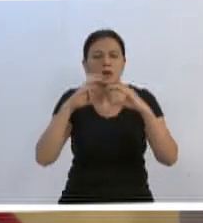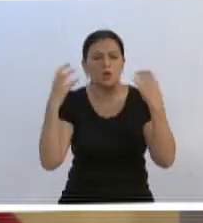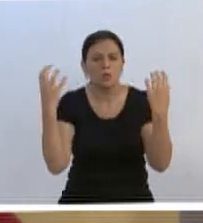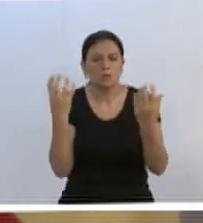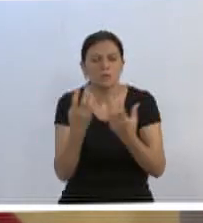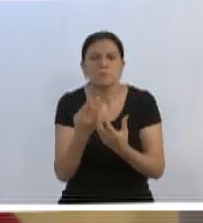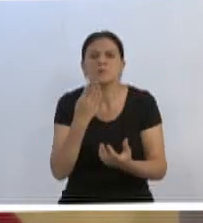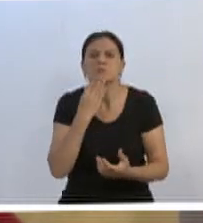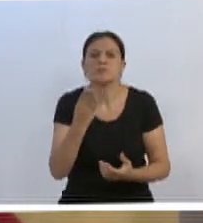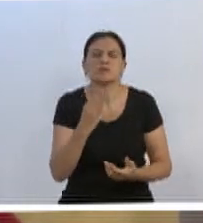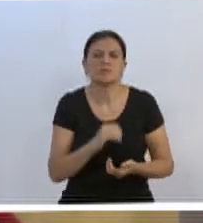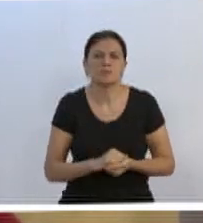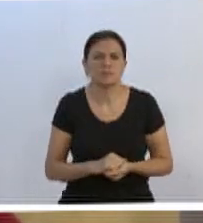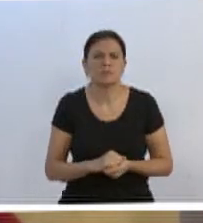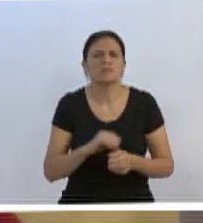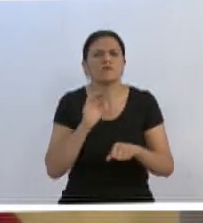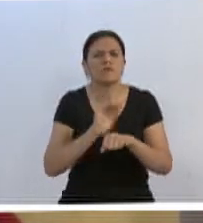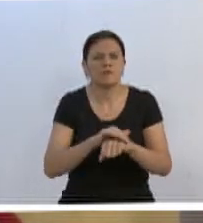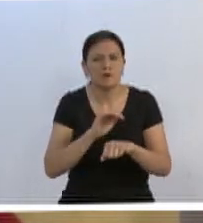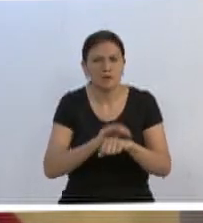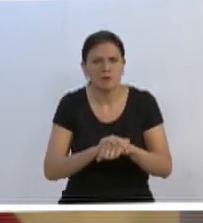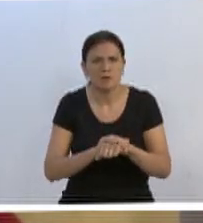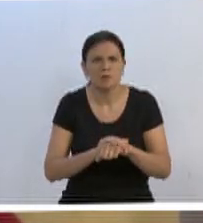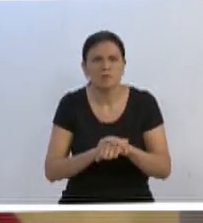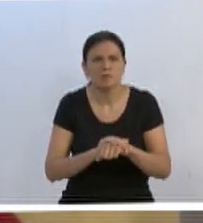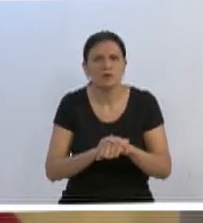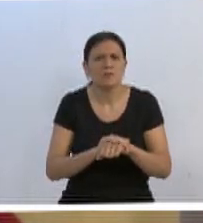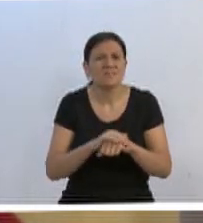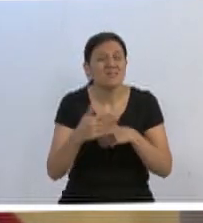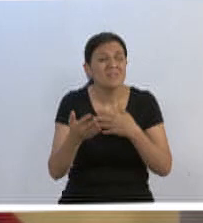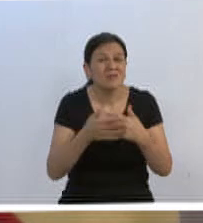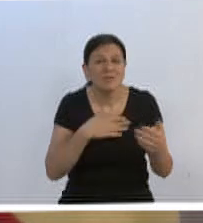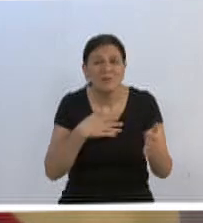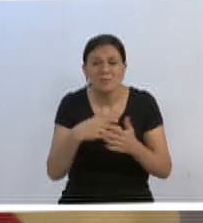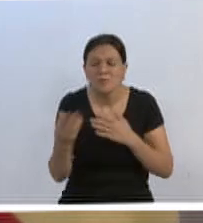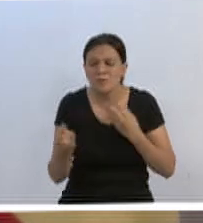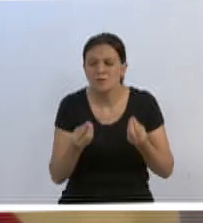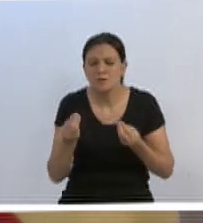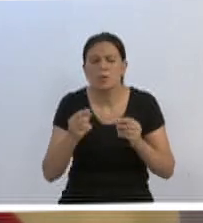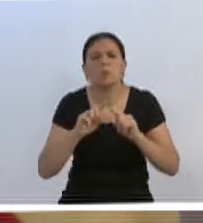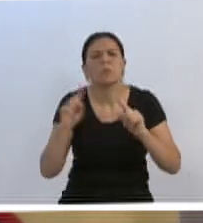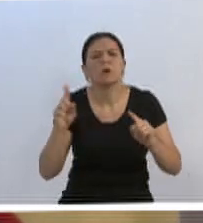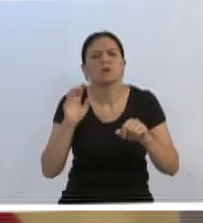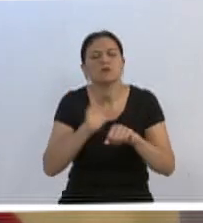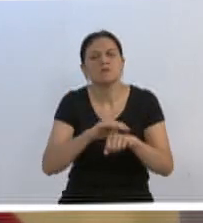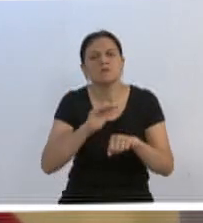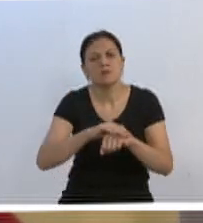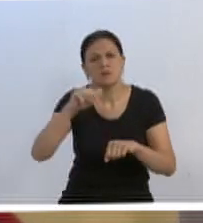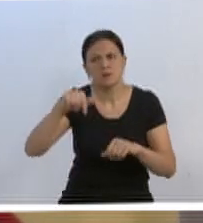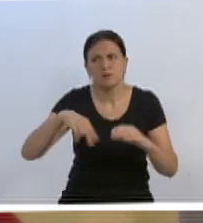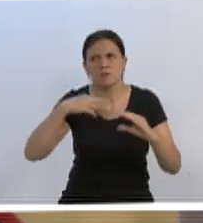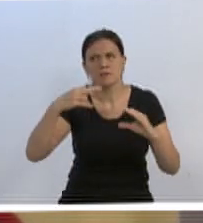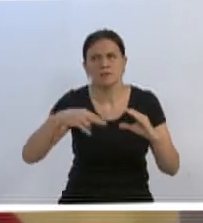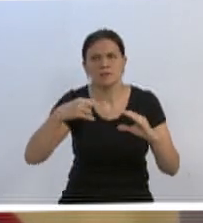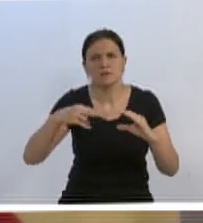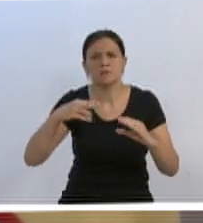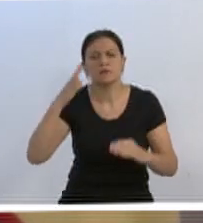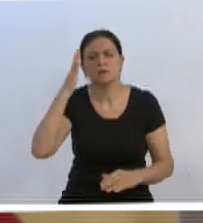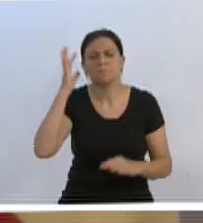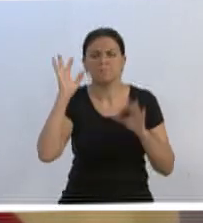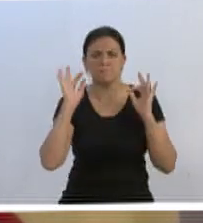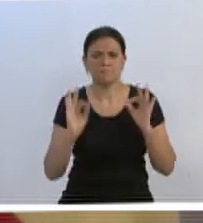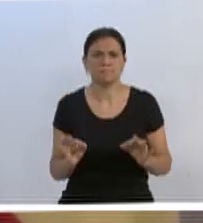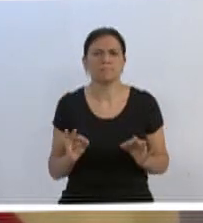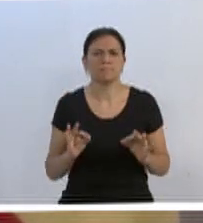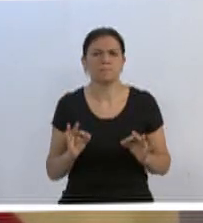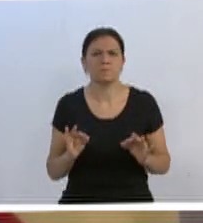Farei isso de forma grandiosa. Custe o que custar. Farei isso aqui nessa casa, tenho certeza absoluta